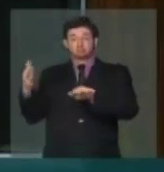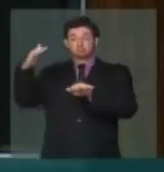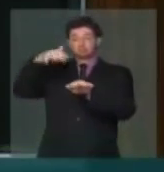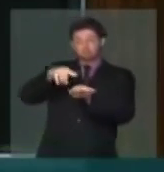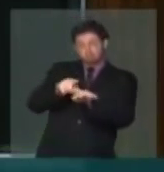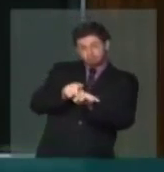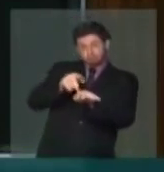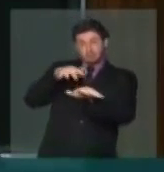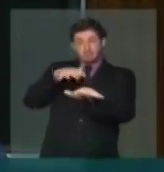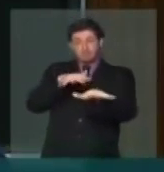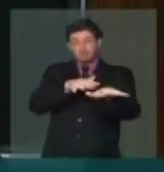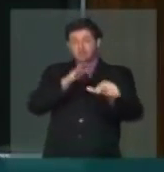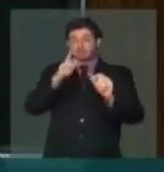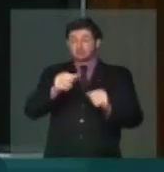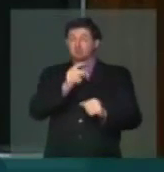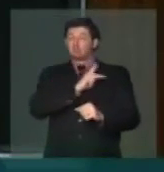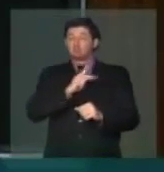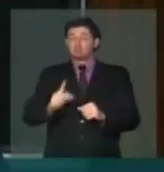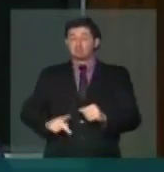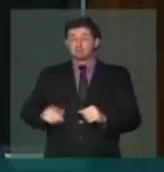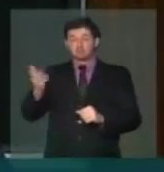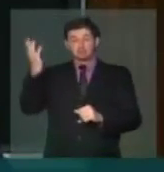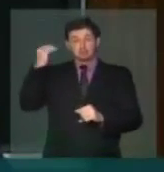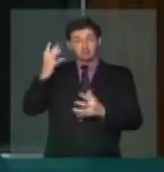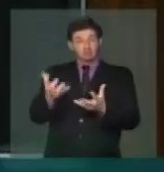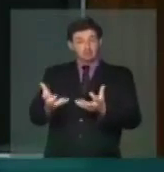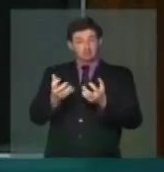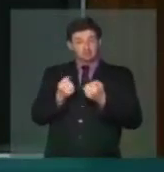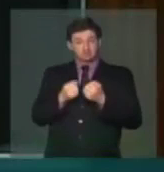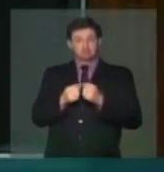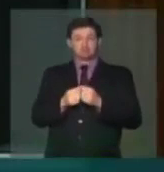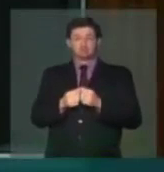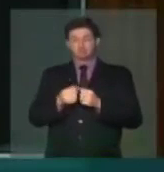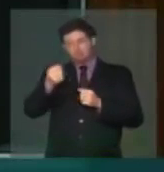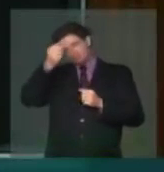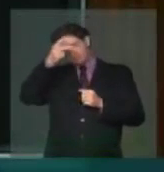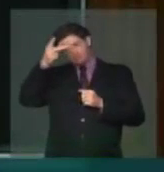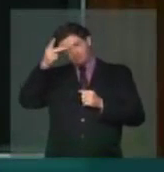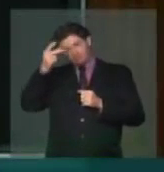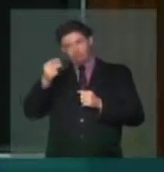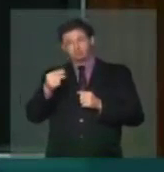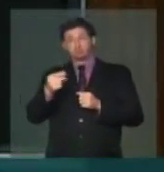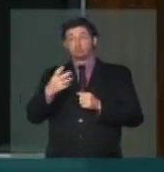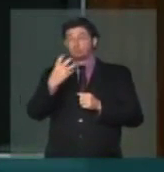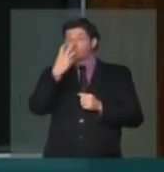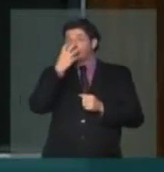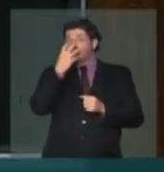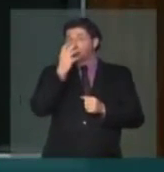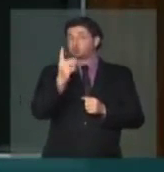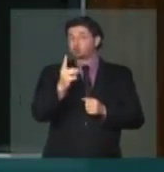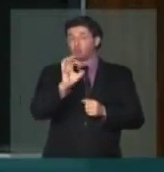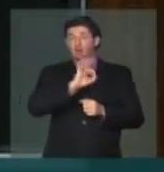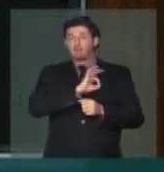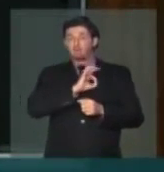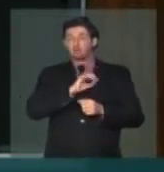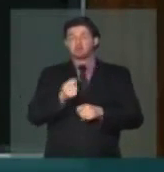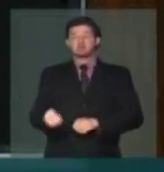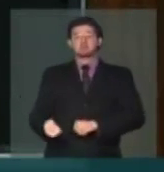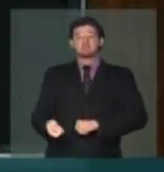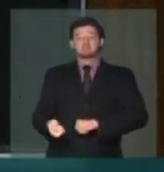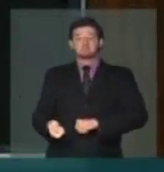marcha onde o presidente da República recebeu os prefeitos com cachorros e policiais.